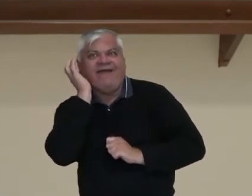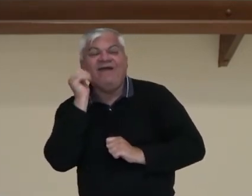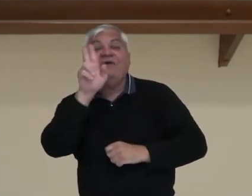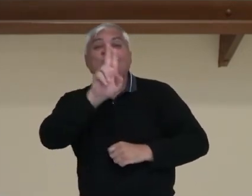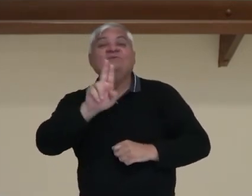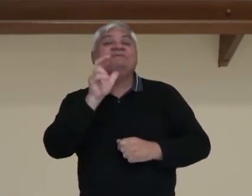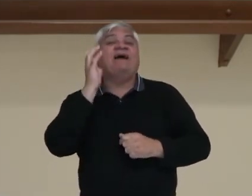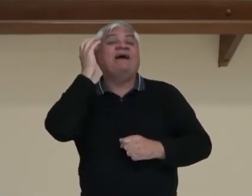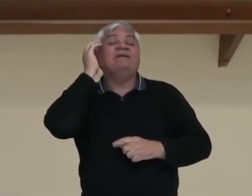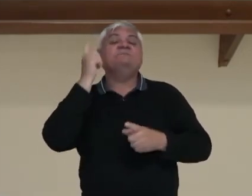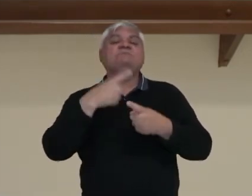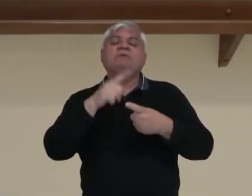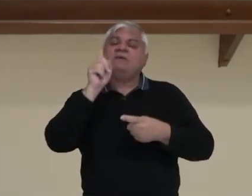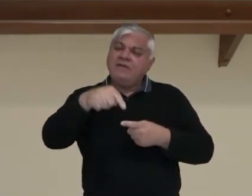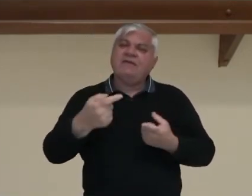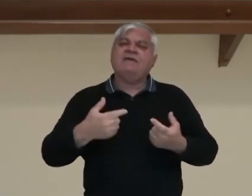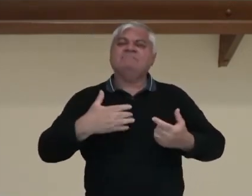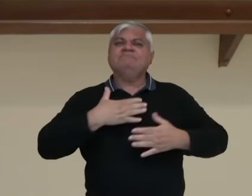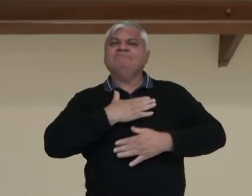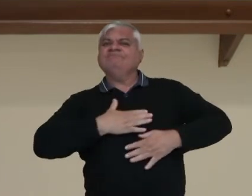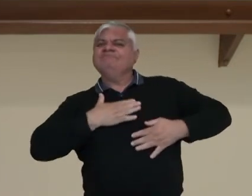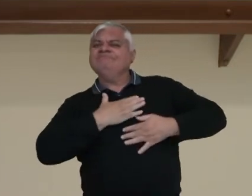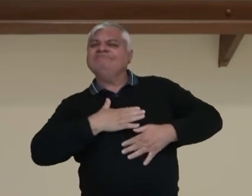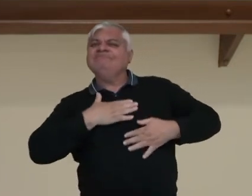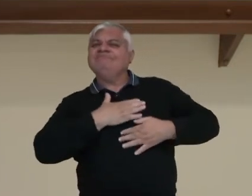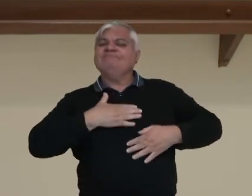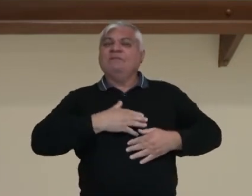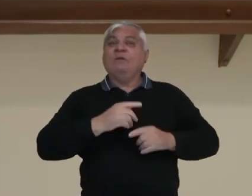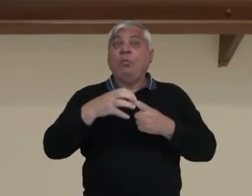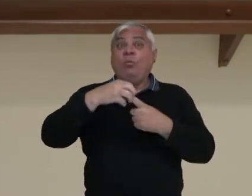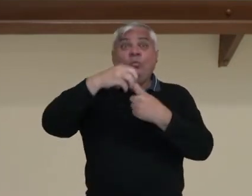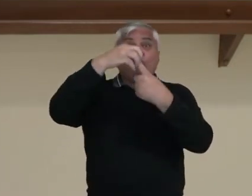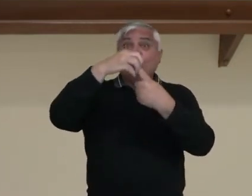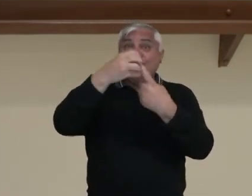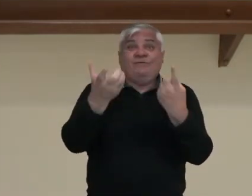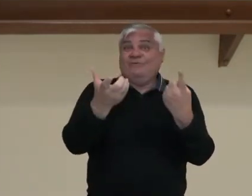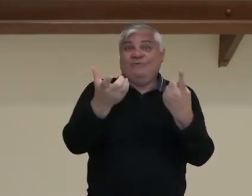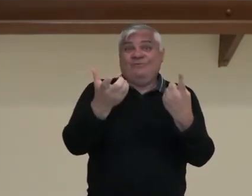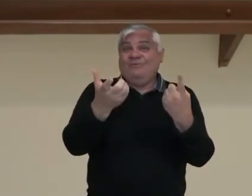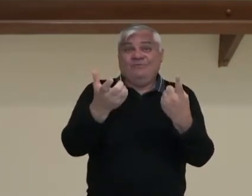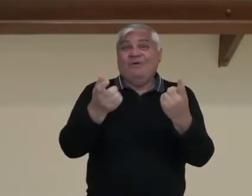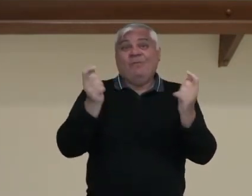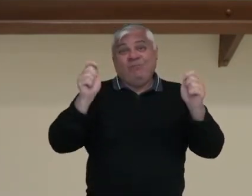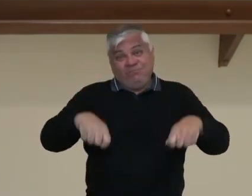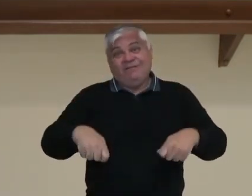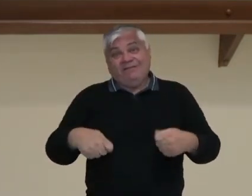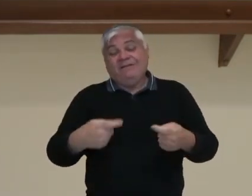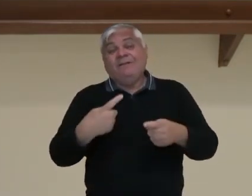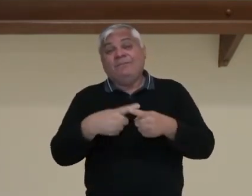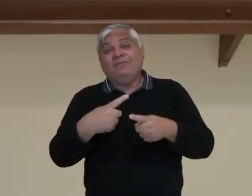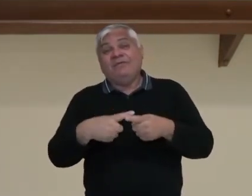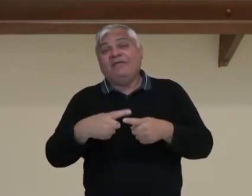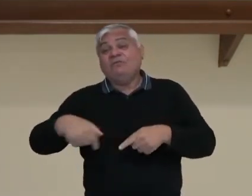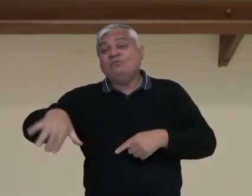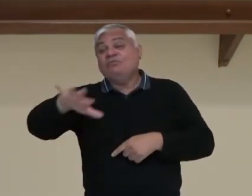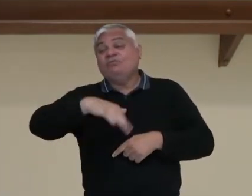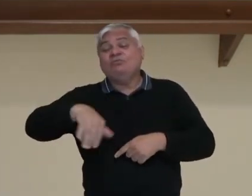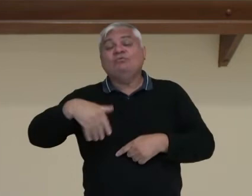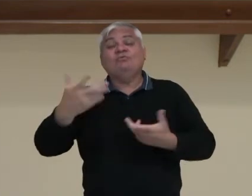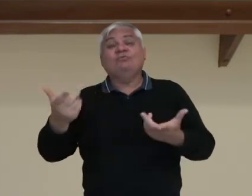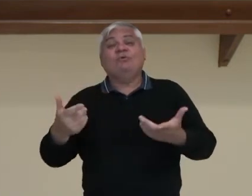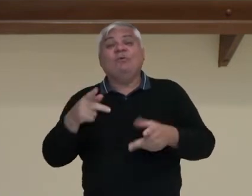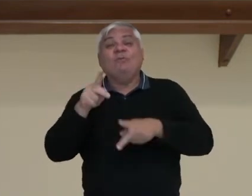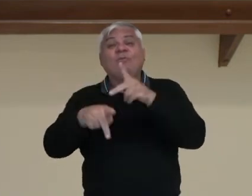como um meio de entretenimento, o único talvez possível na grande realidade do que a maioria da população brasileira